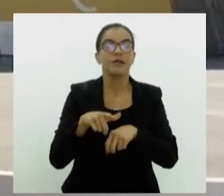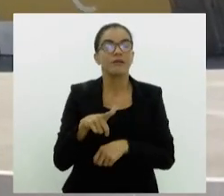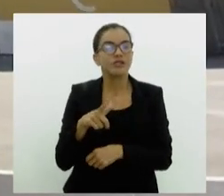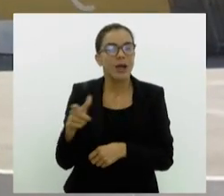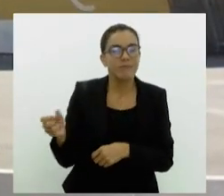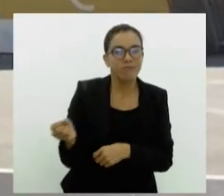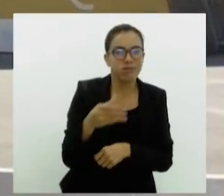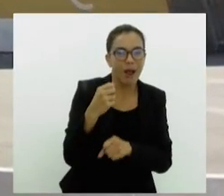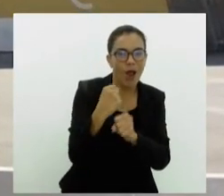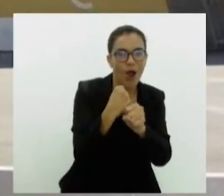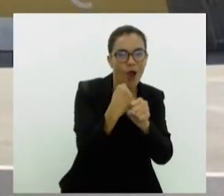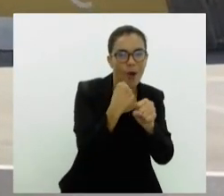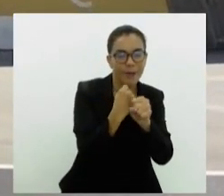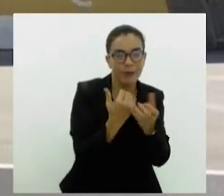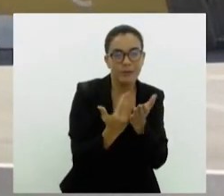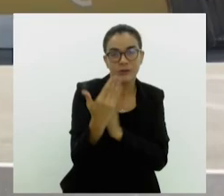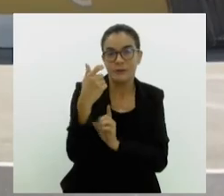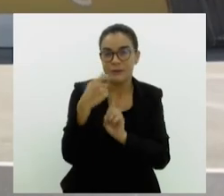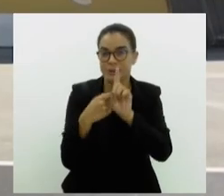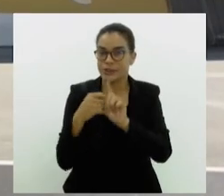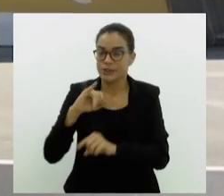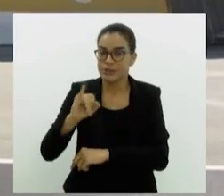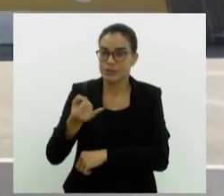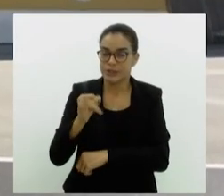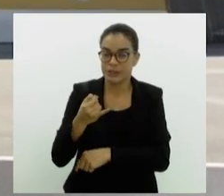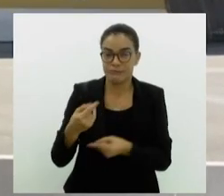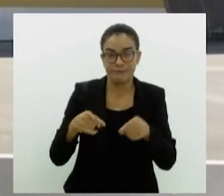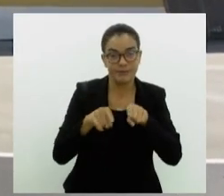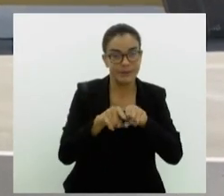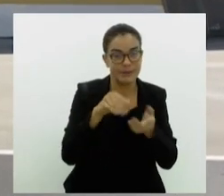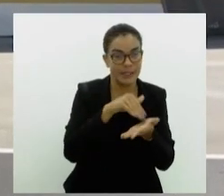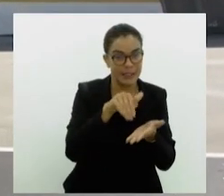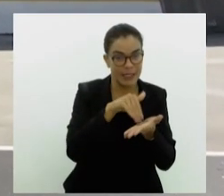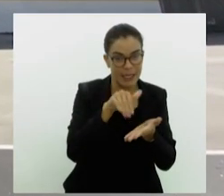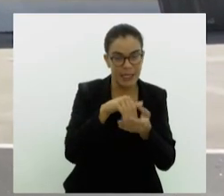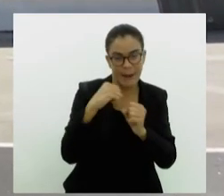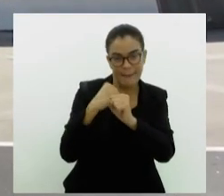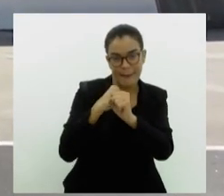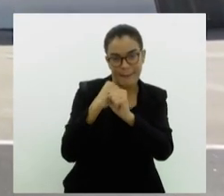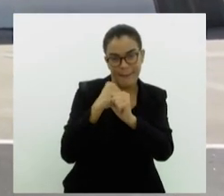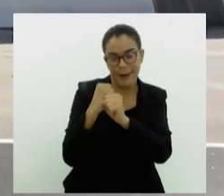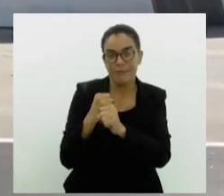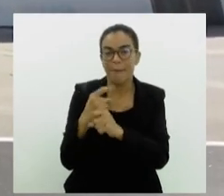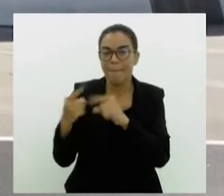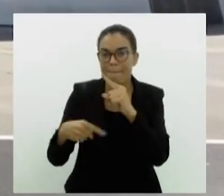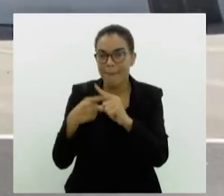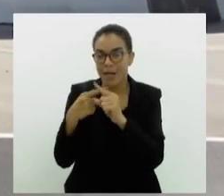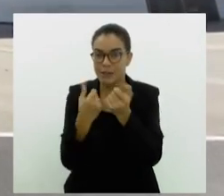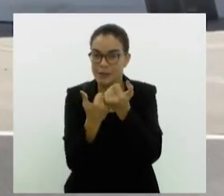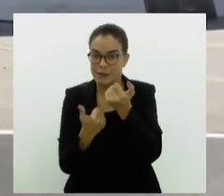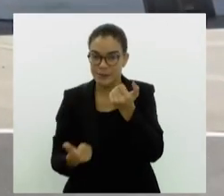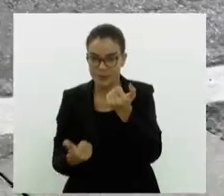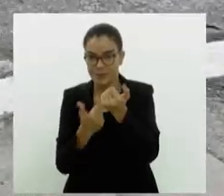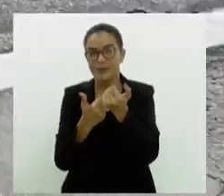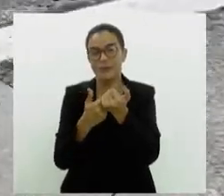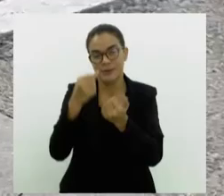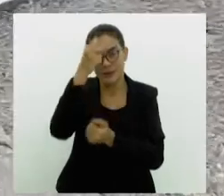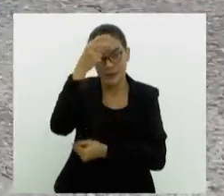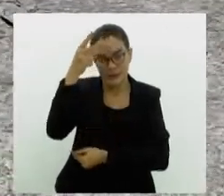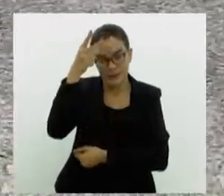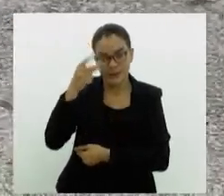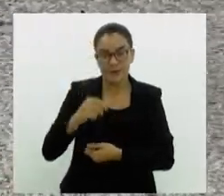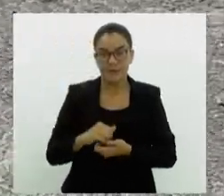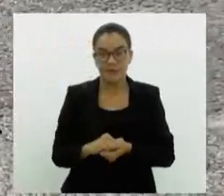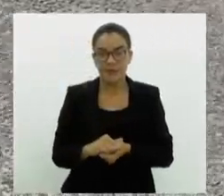a ser renovada no fim de janeiro, numa parceria da Secretaria Municipal de Conservação com a Subprefeitura da Grande Tijuca. A